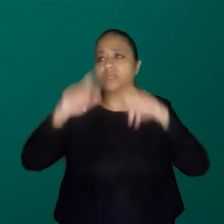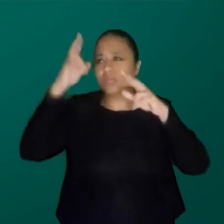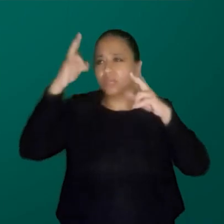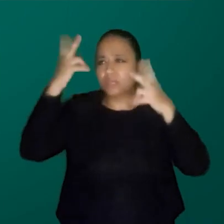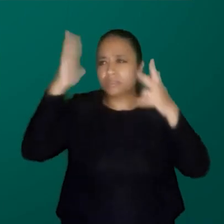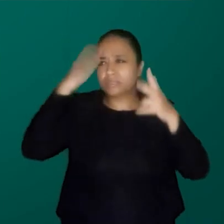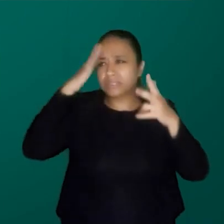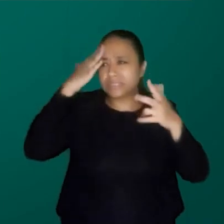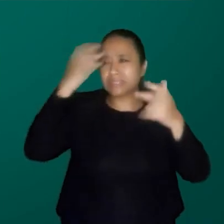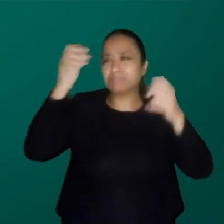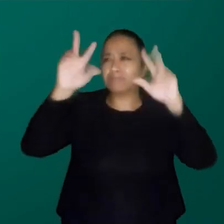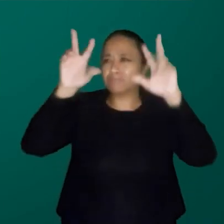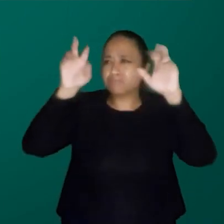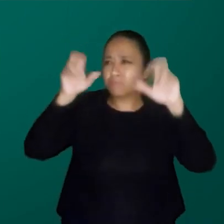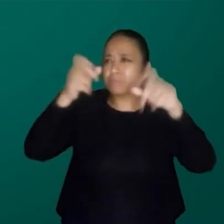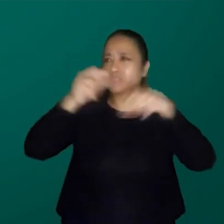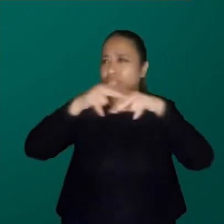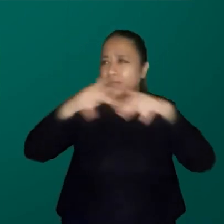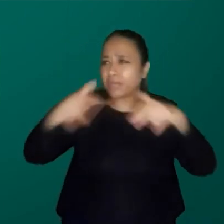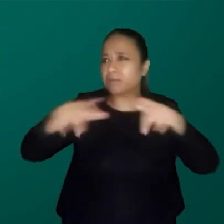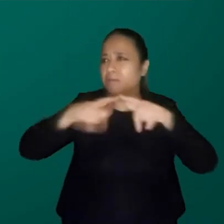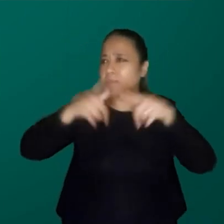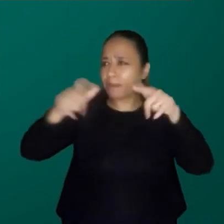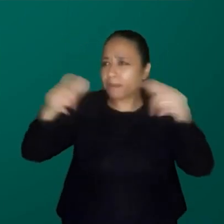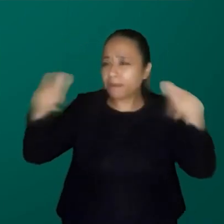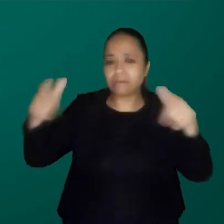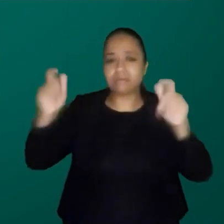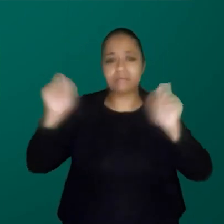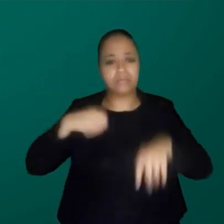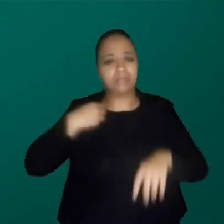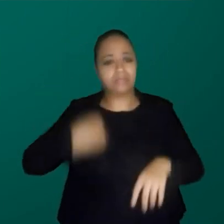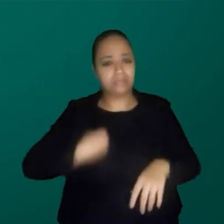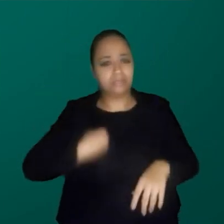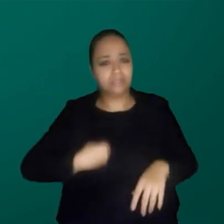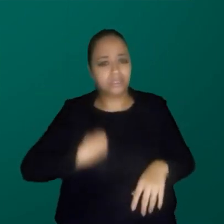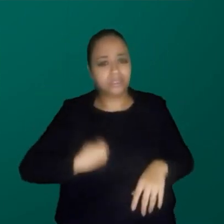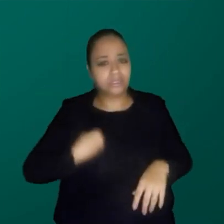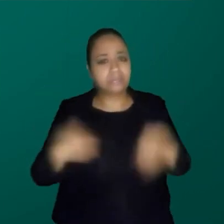possibilidades de desistir. Se a gente já parou para pensar em algum momento